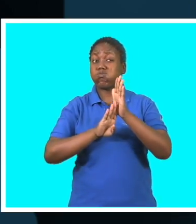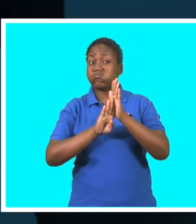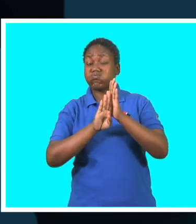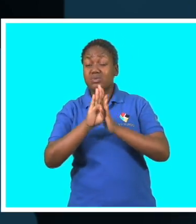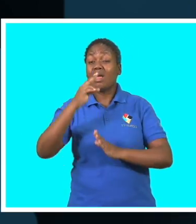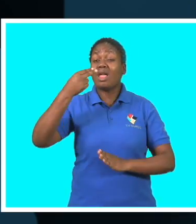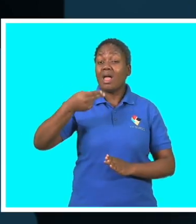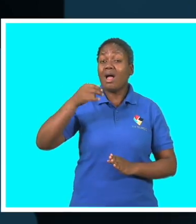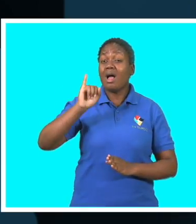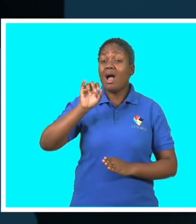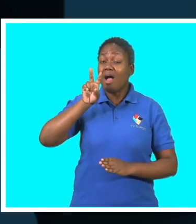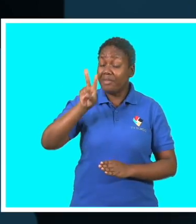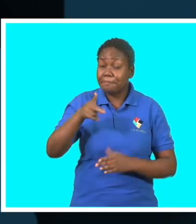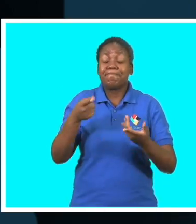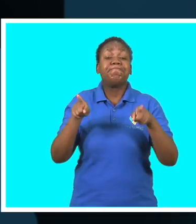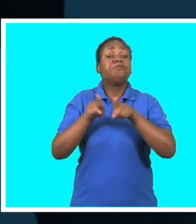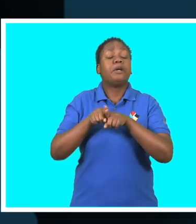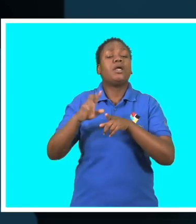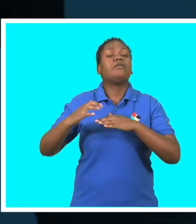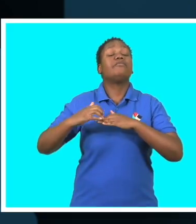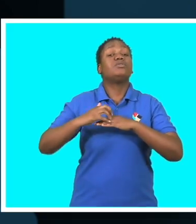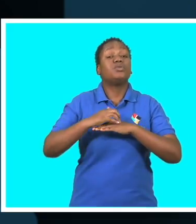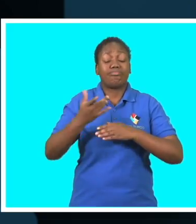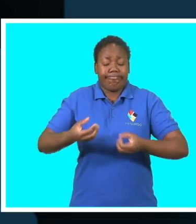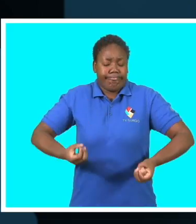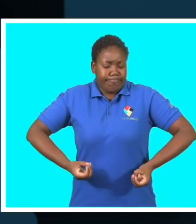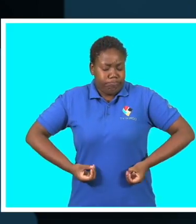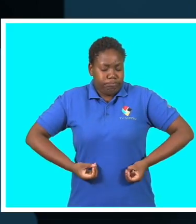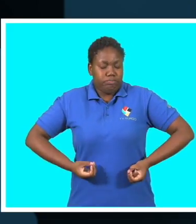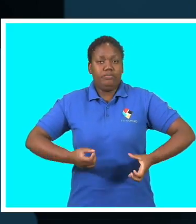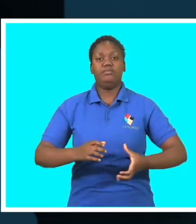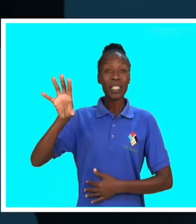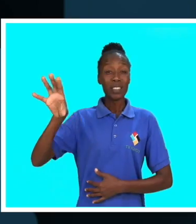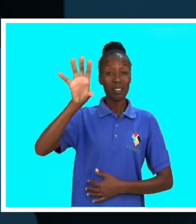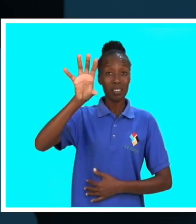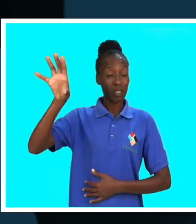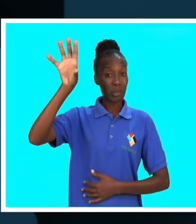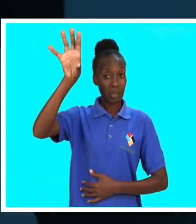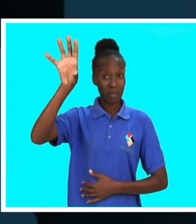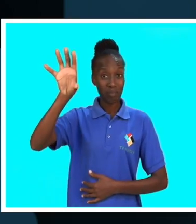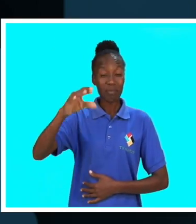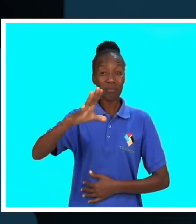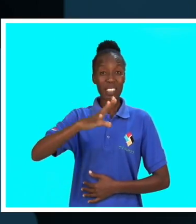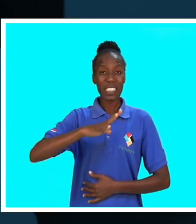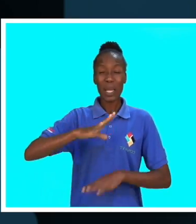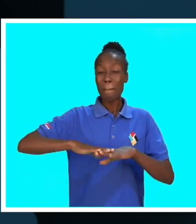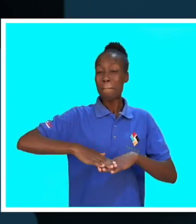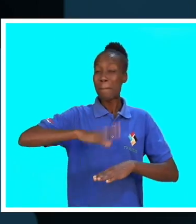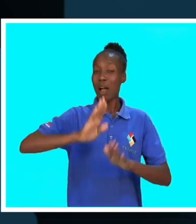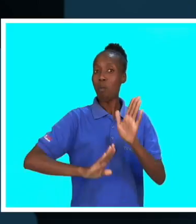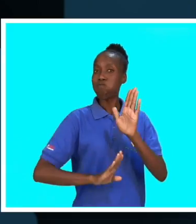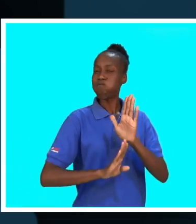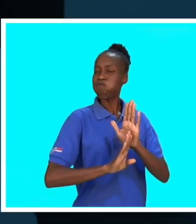prevalência alta do HIV são propensas ao desenvolvimento do câncer do colo do útero. Estas regiões